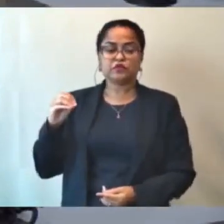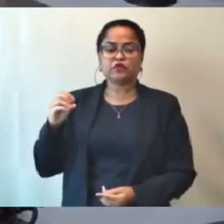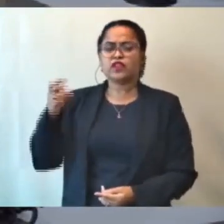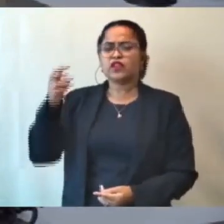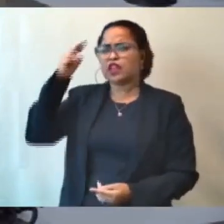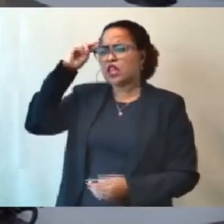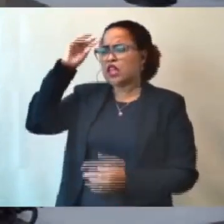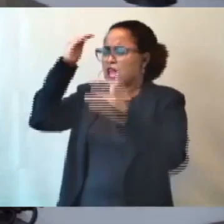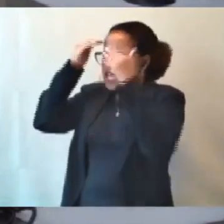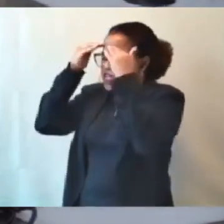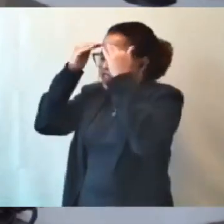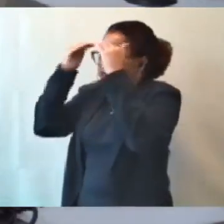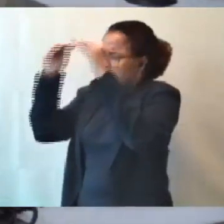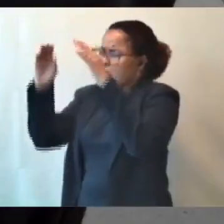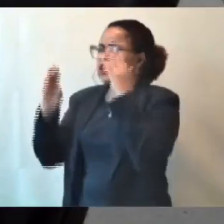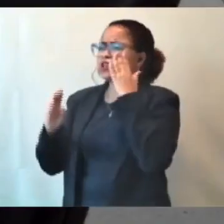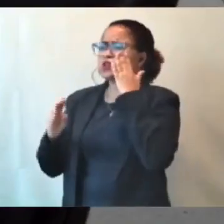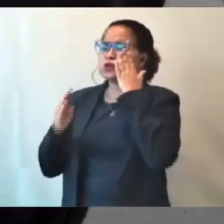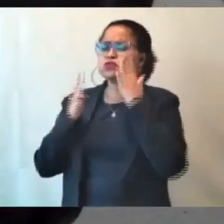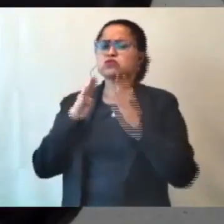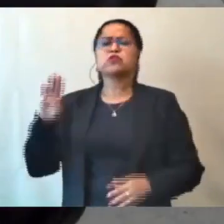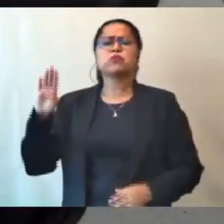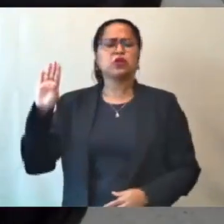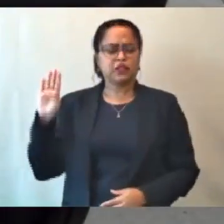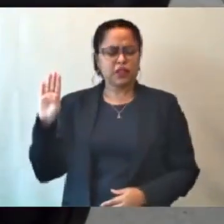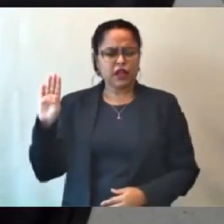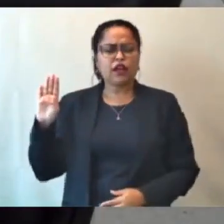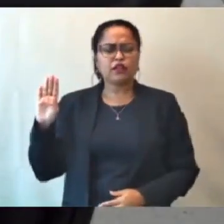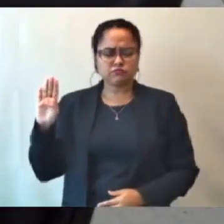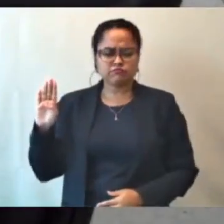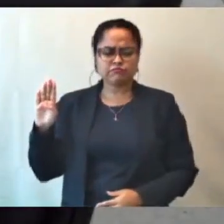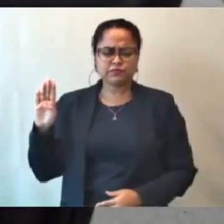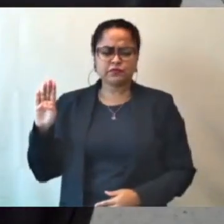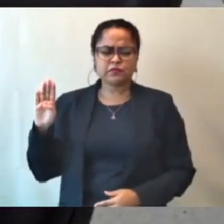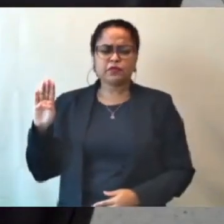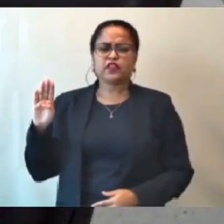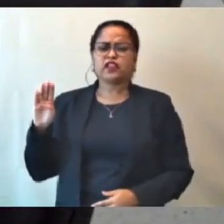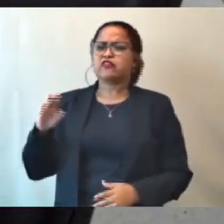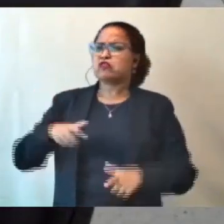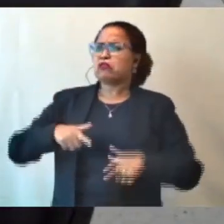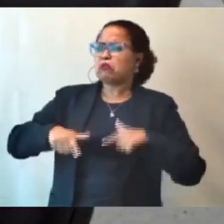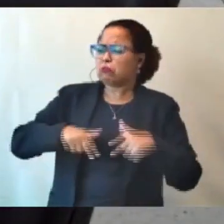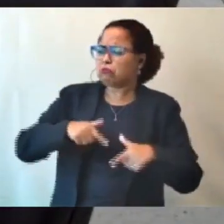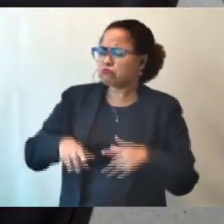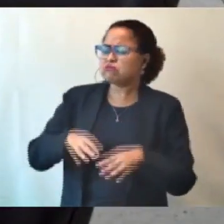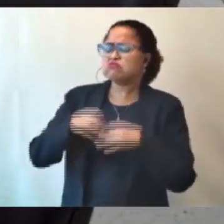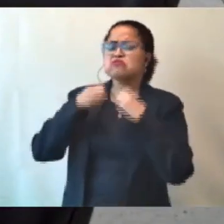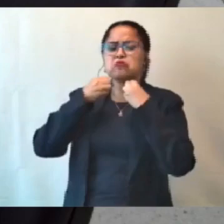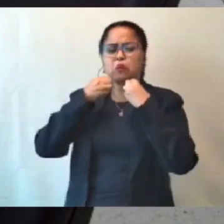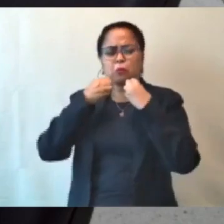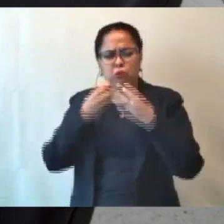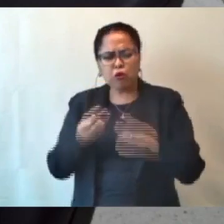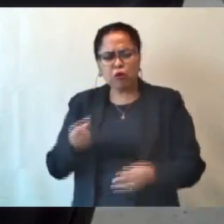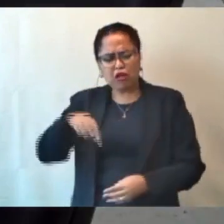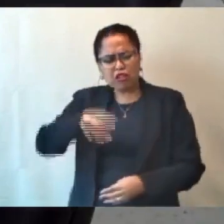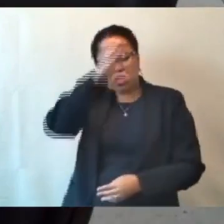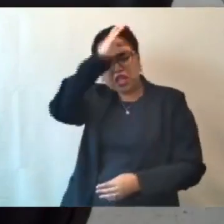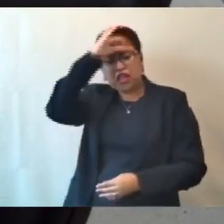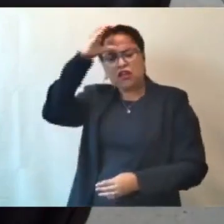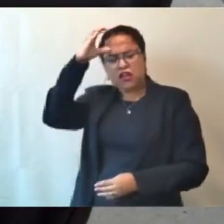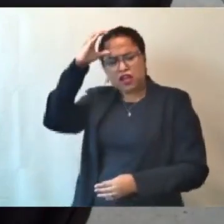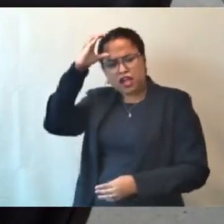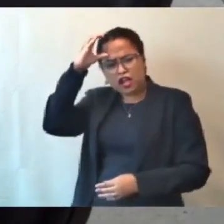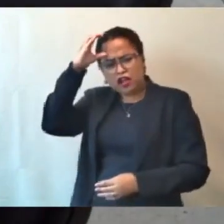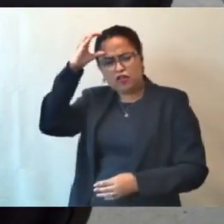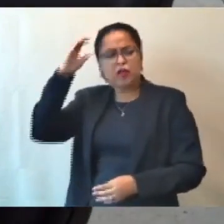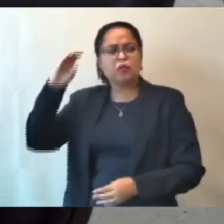o mandato de Vossa Excelência, Vossa Excelência tem feito um trabalho muito bom para essa casa, para Belo Horizonte. É muito